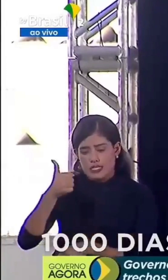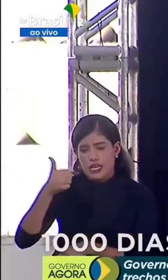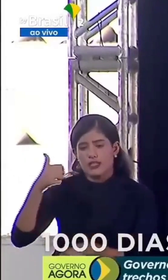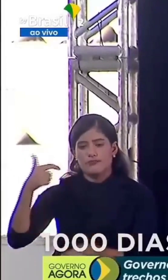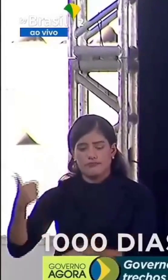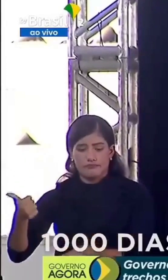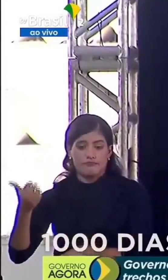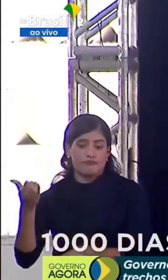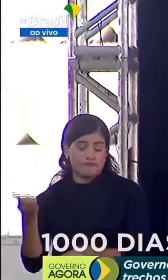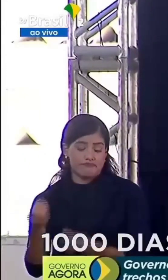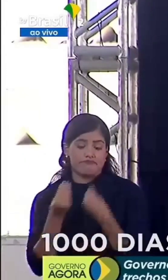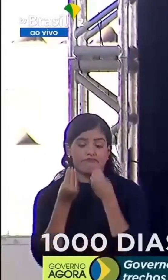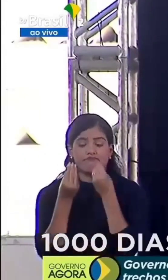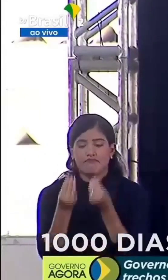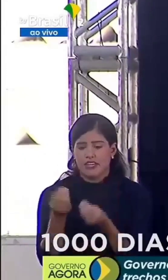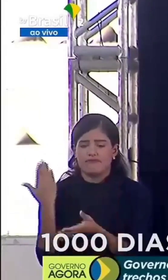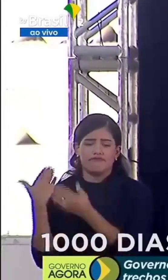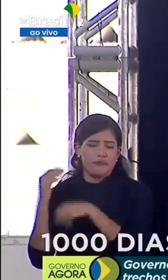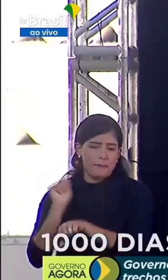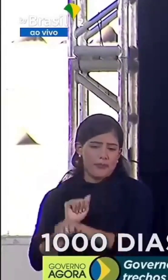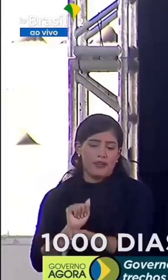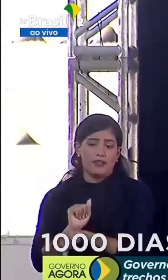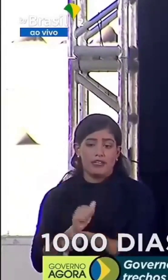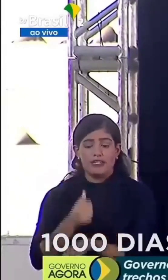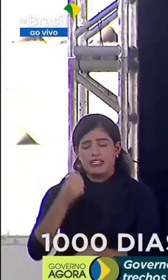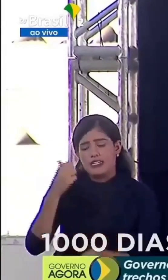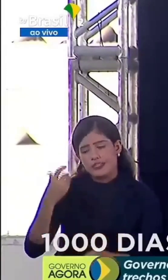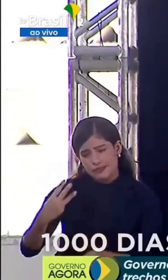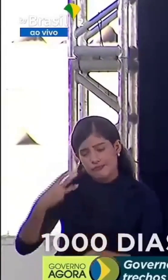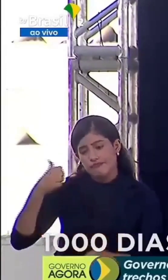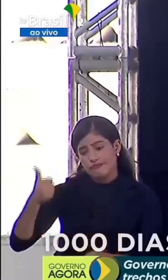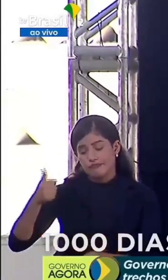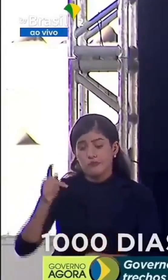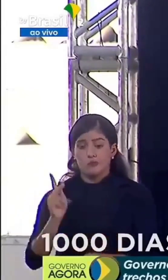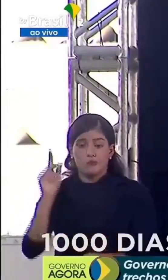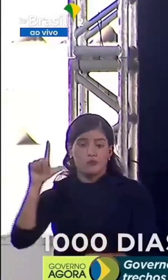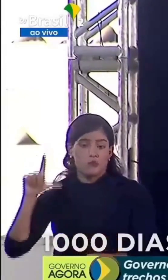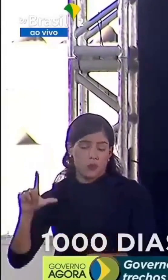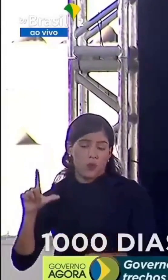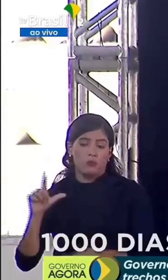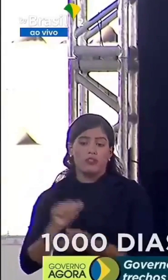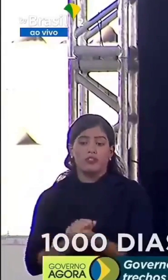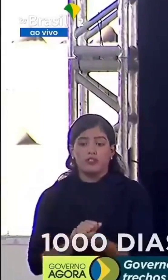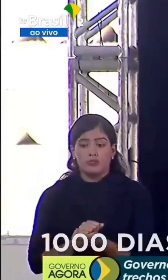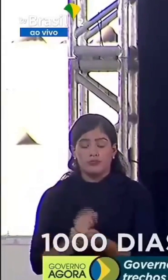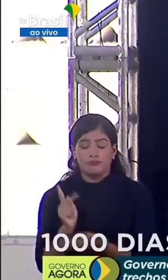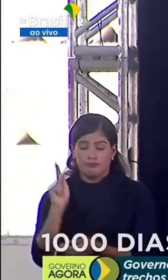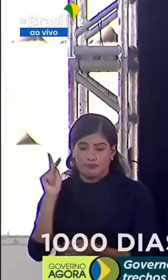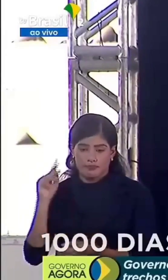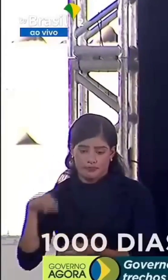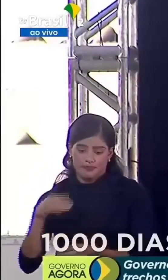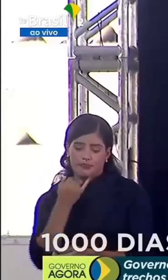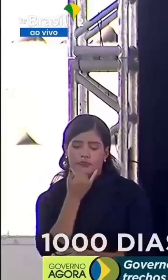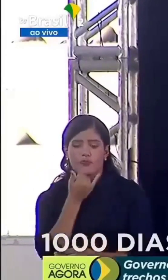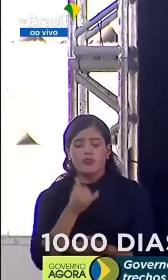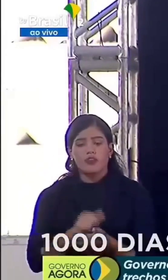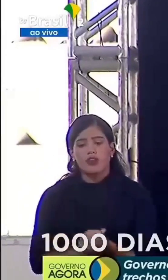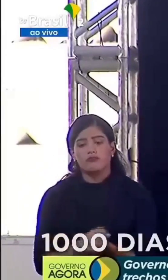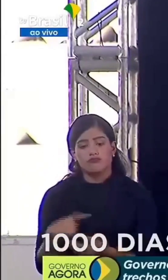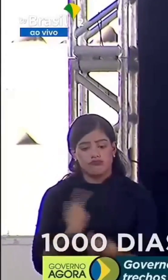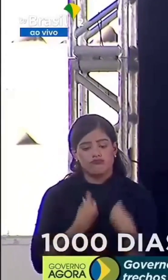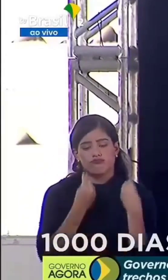e entregamos duplicação. 31 quilômetros de duplicação. A obra da 101 Bahia estava parada, e